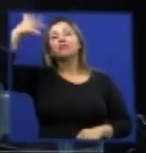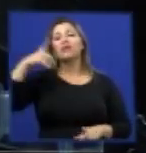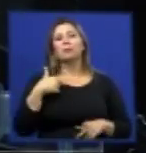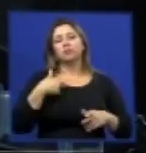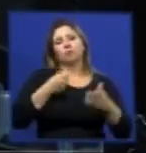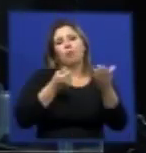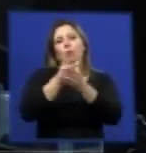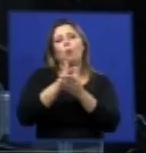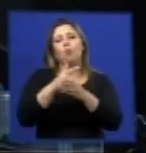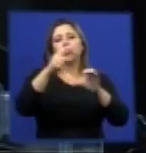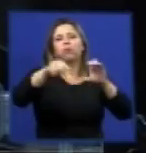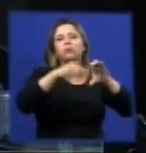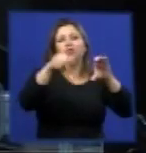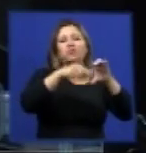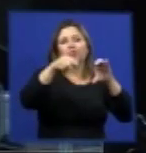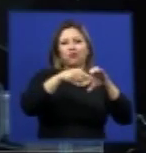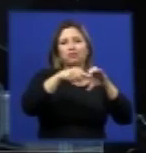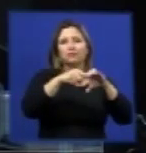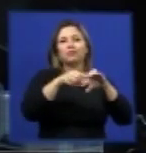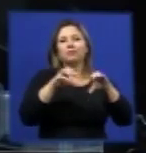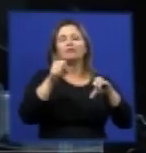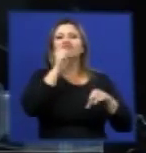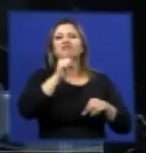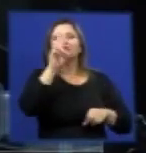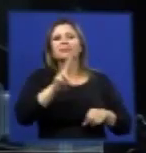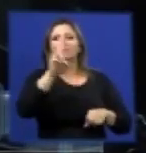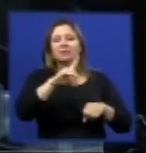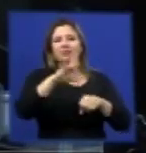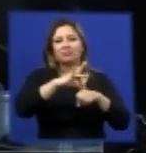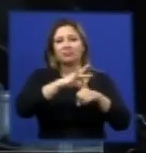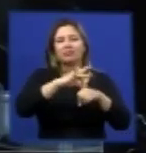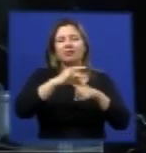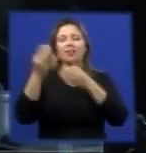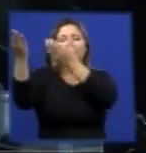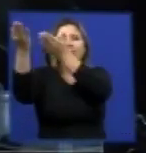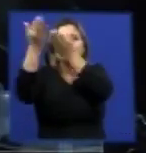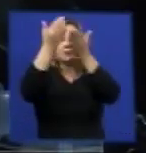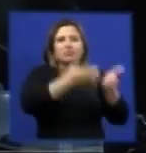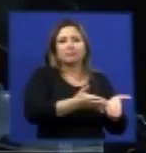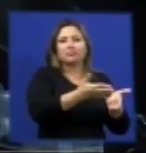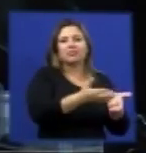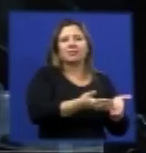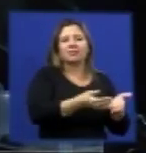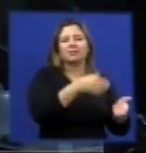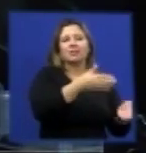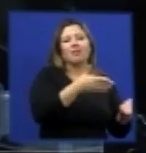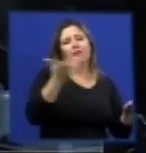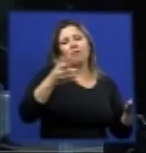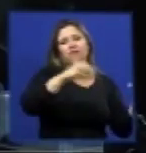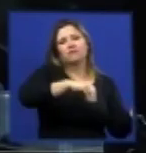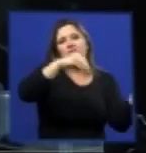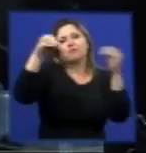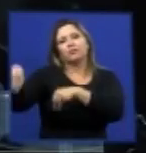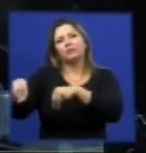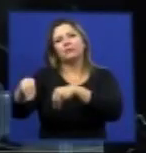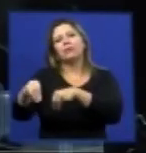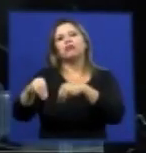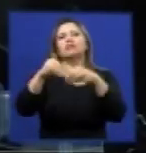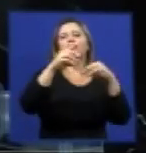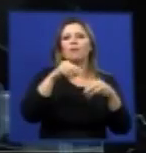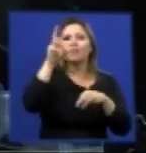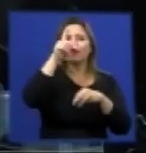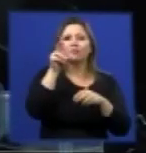lugar para o outro isso é plenamente viável tem muitos trabalhos que demonstram isso é a possibilidade dessa dessa